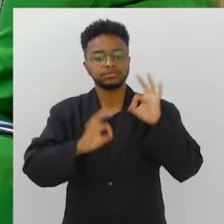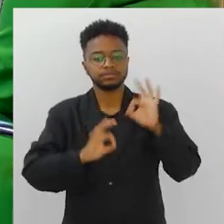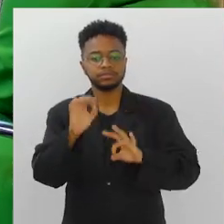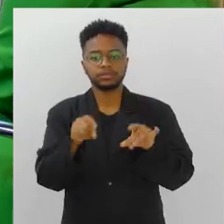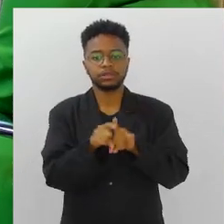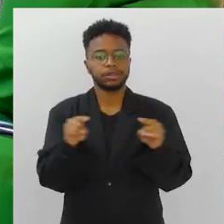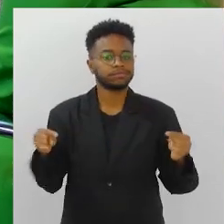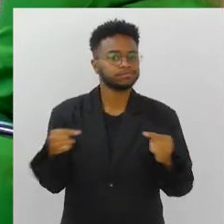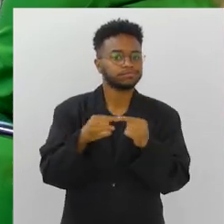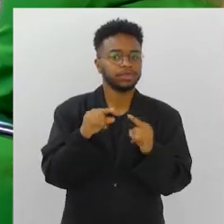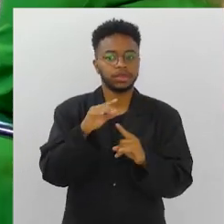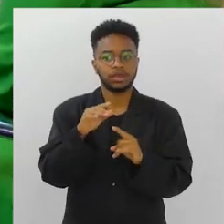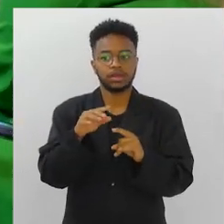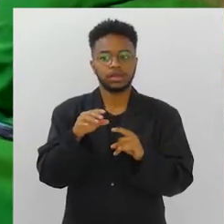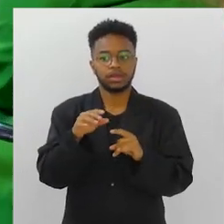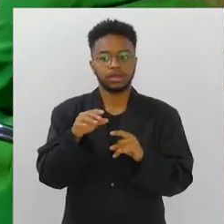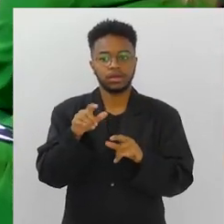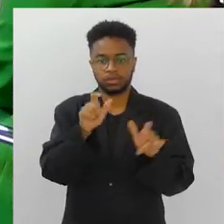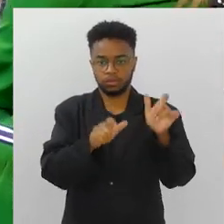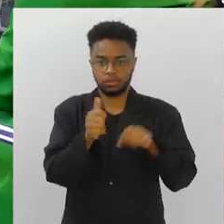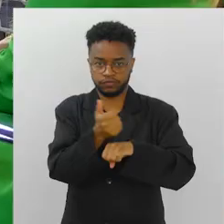um preparo adequado da mão de obra.